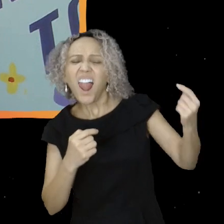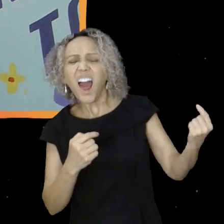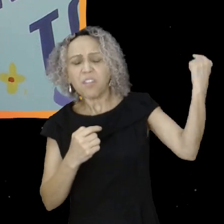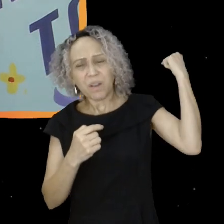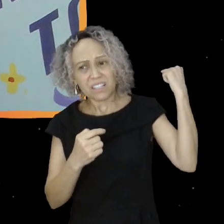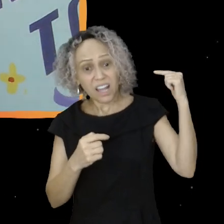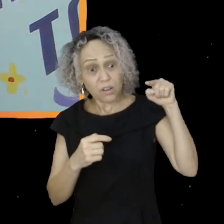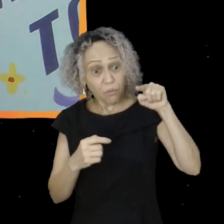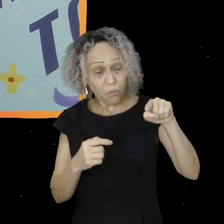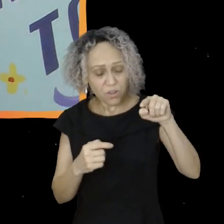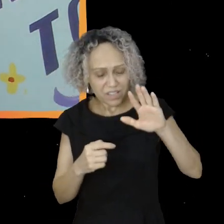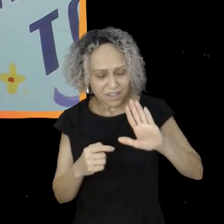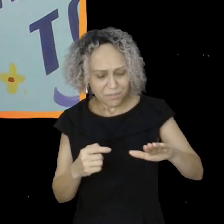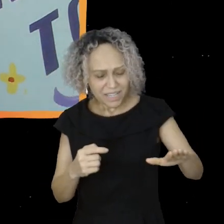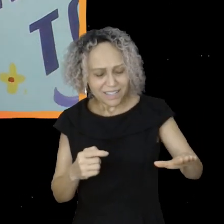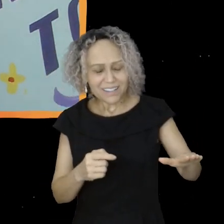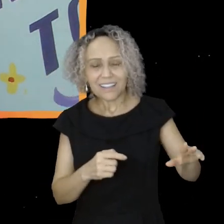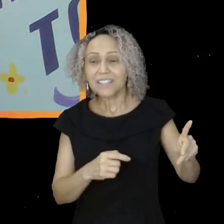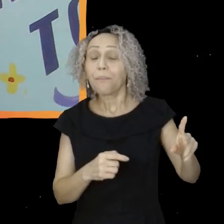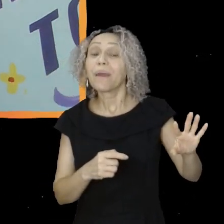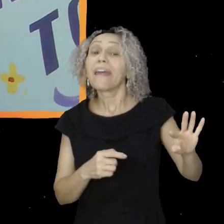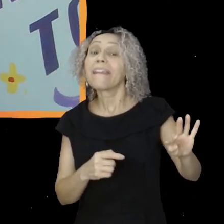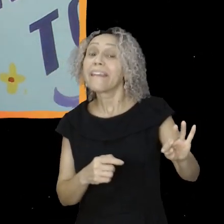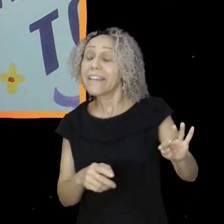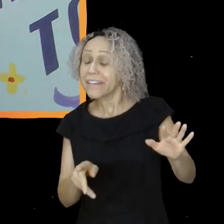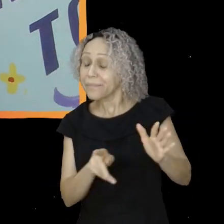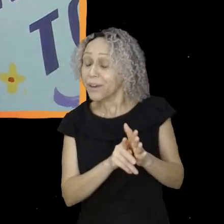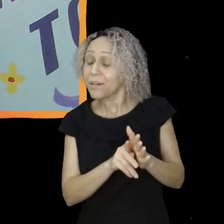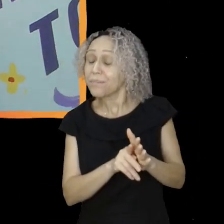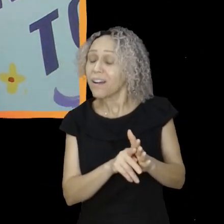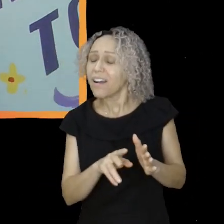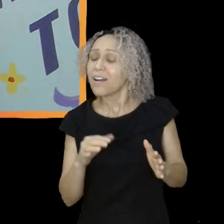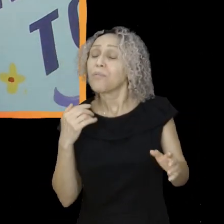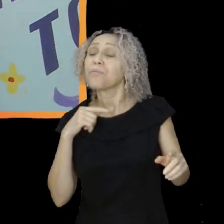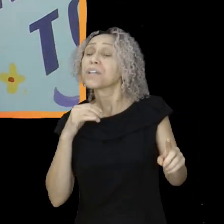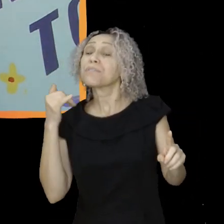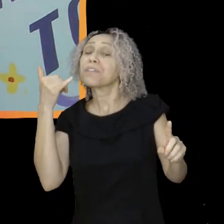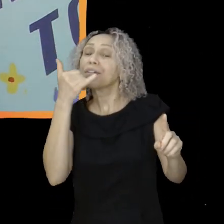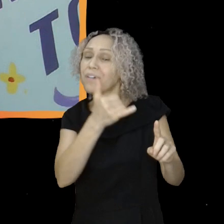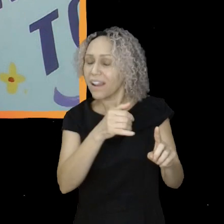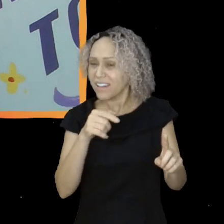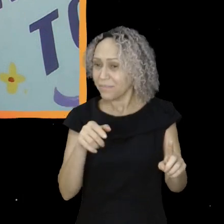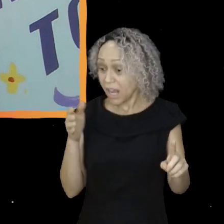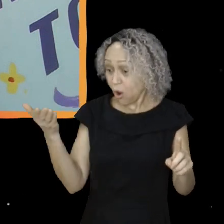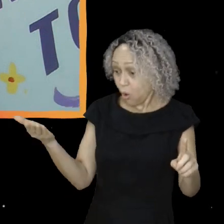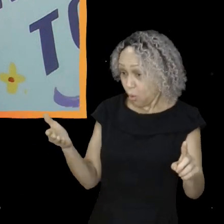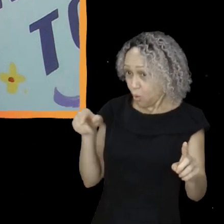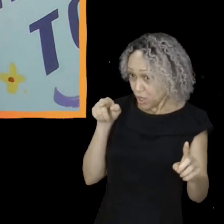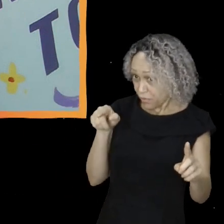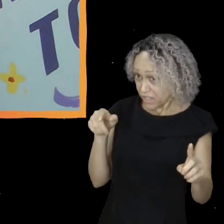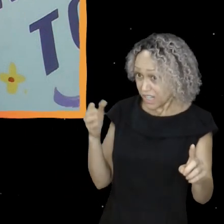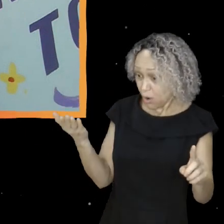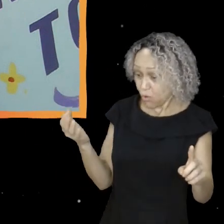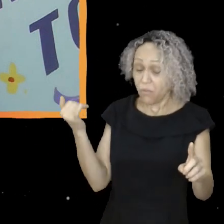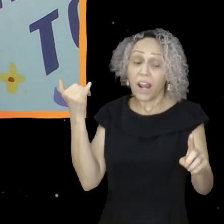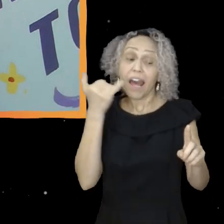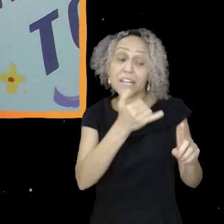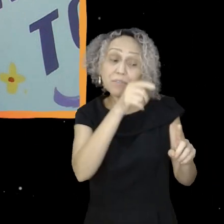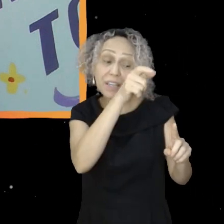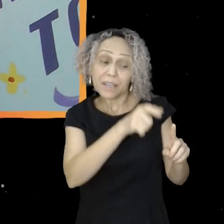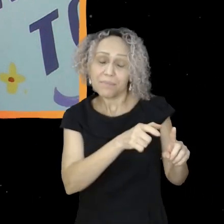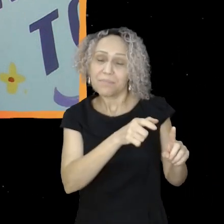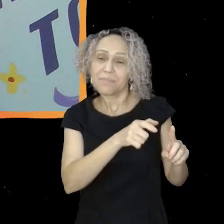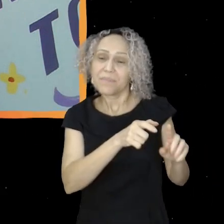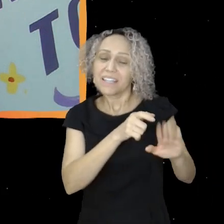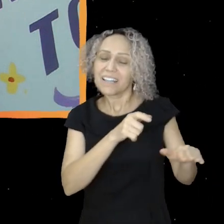Hum... Olha... Eu falaria muita coisa pra criança petista que eu fui, mas acho que entre